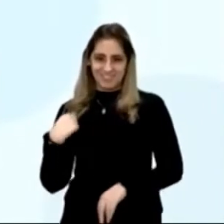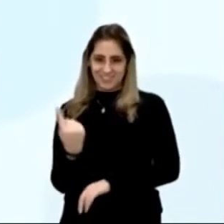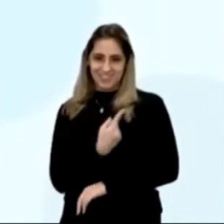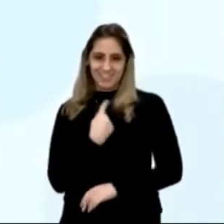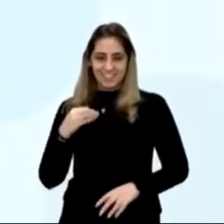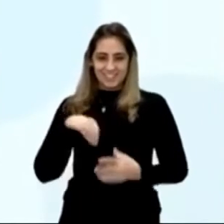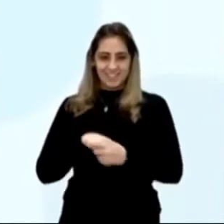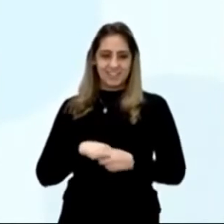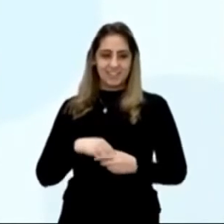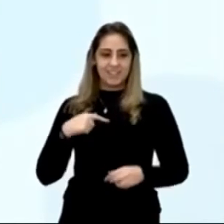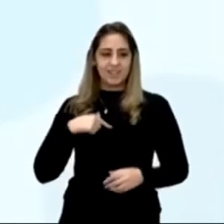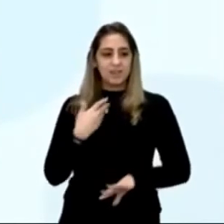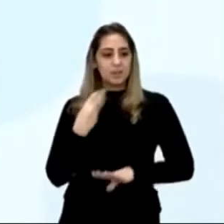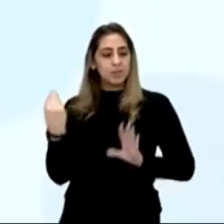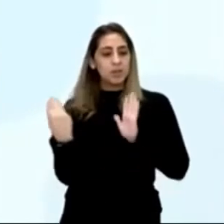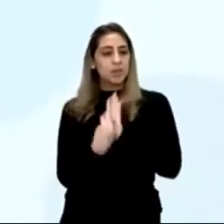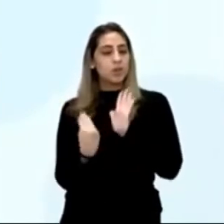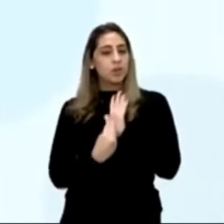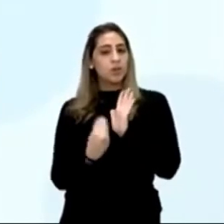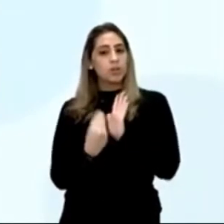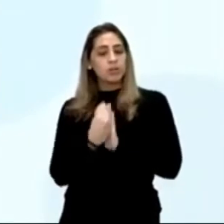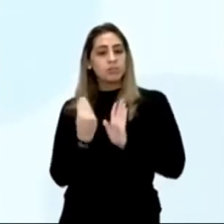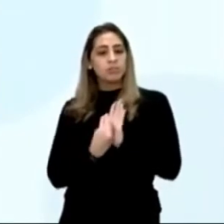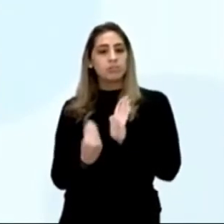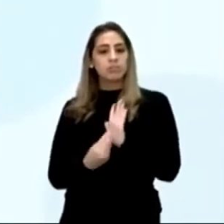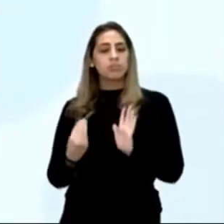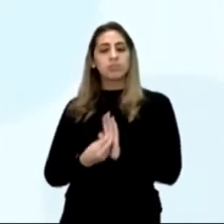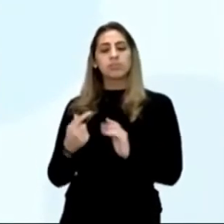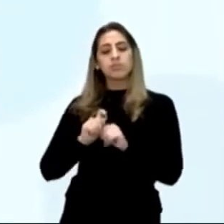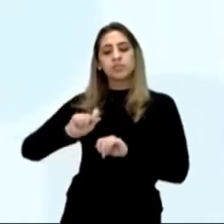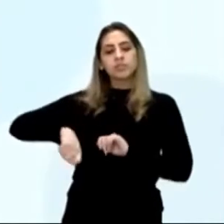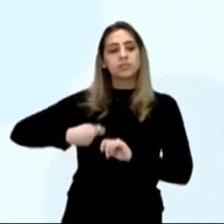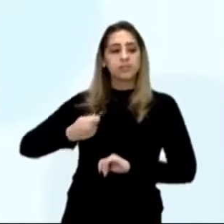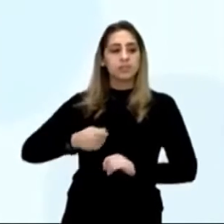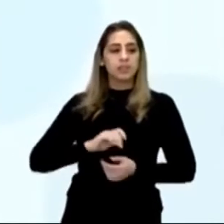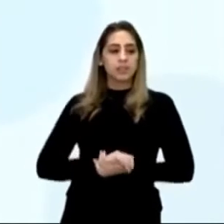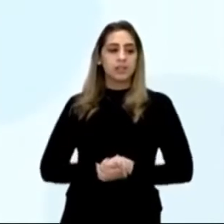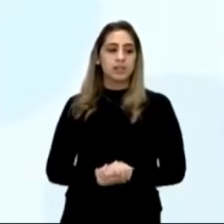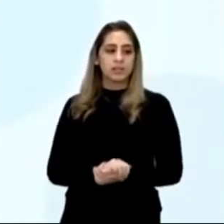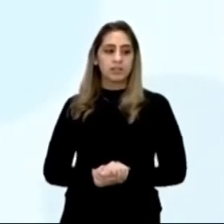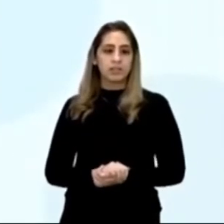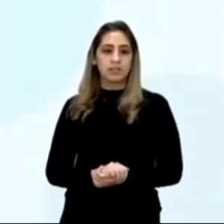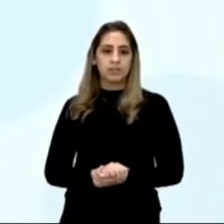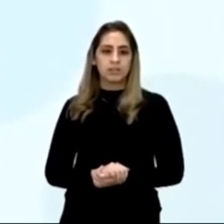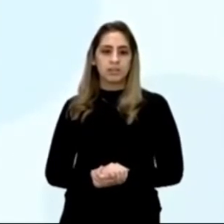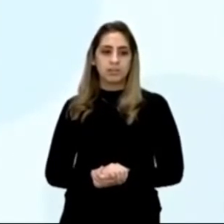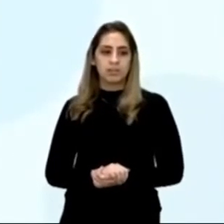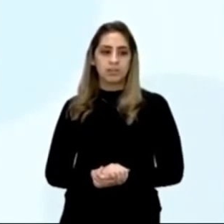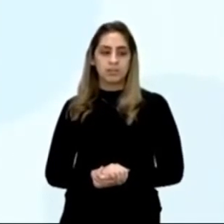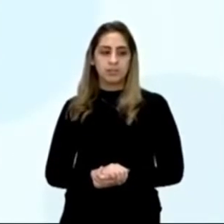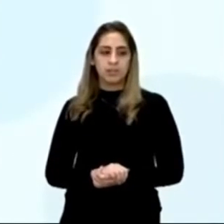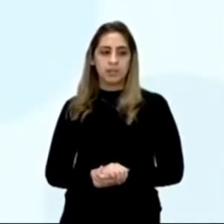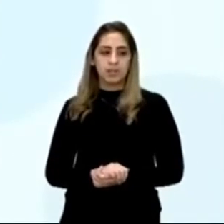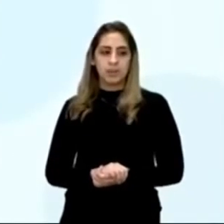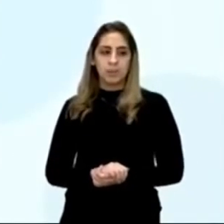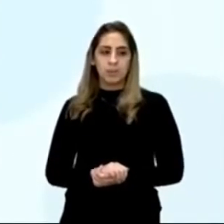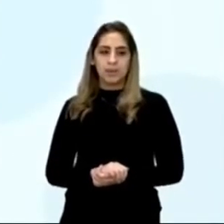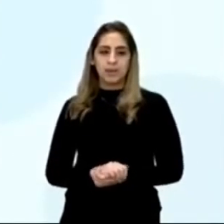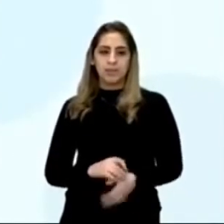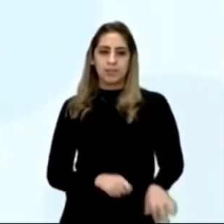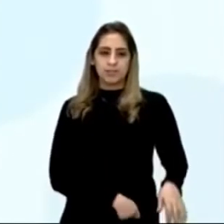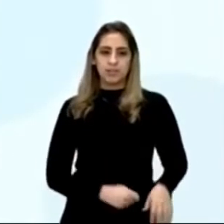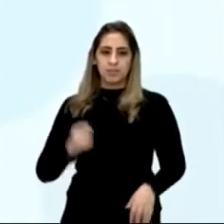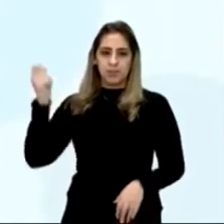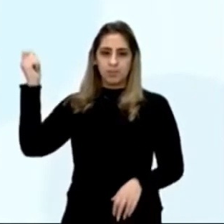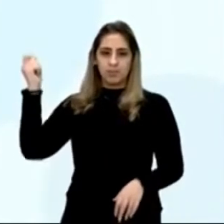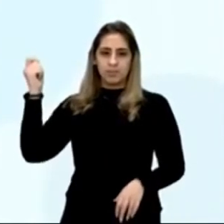peraí, vou ler de novo, e Nicolau Coelho, lhes fez sinal, que pousassem os arcos, e eles os pousaram, ali não pôde deles haver fala,